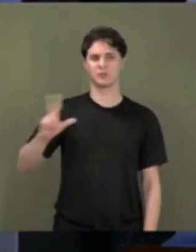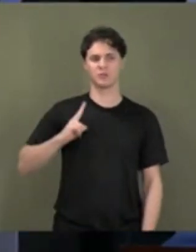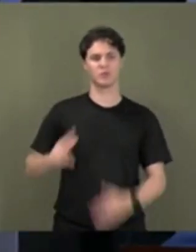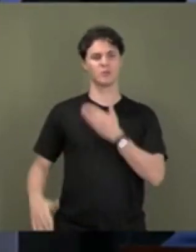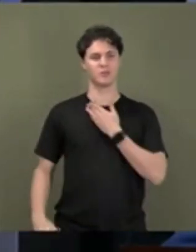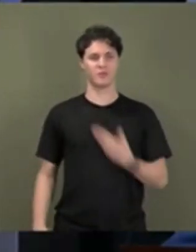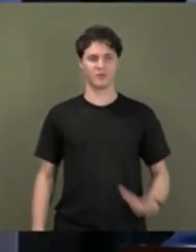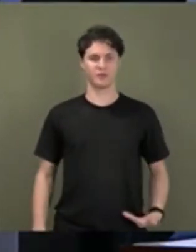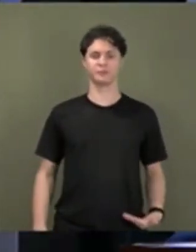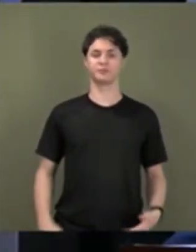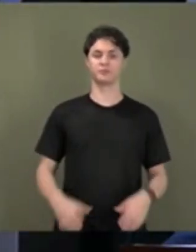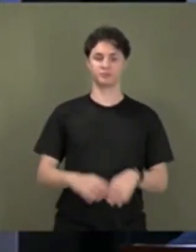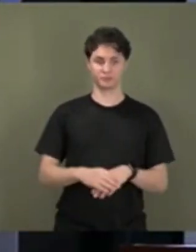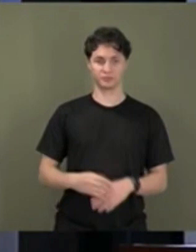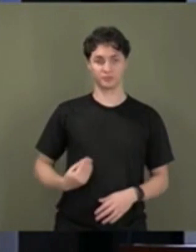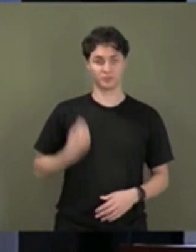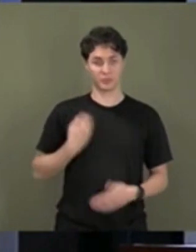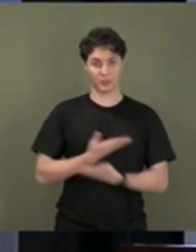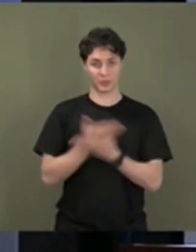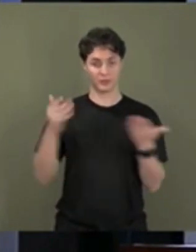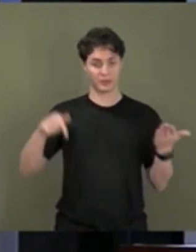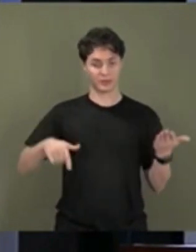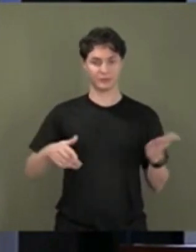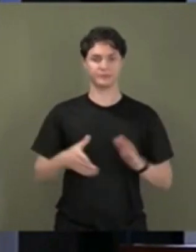públicos que aqui se fazem presentes.